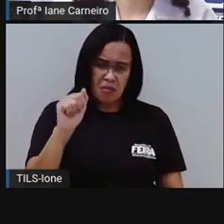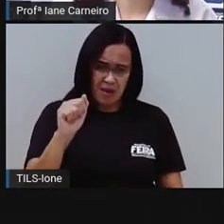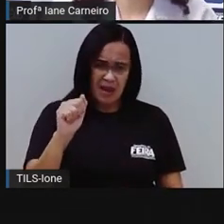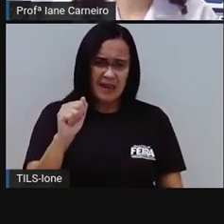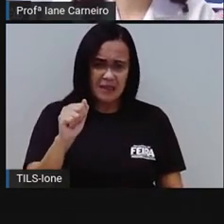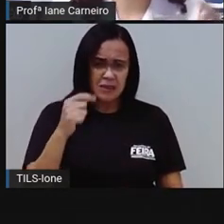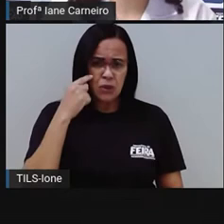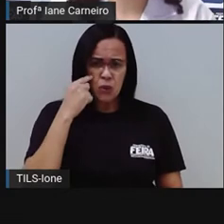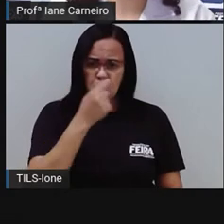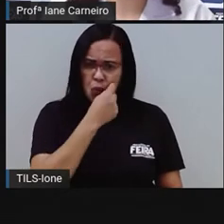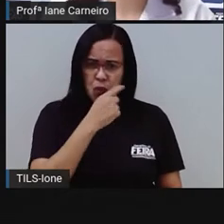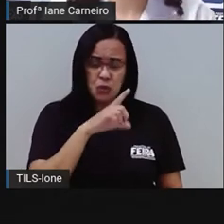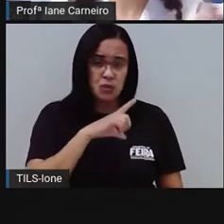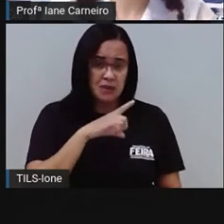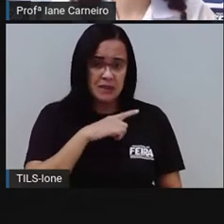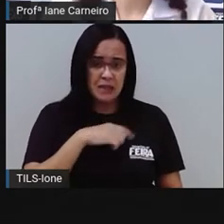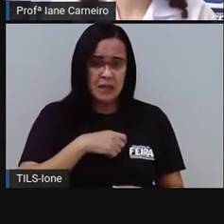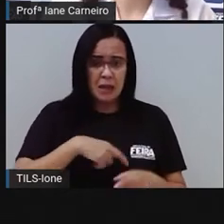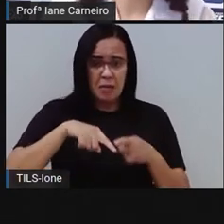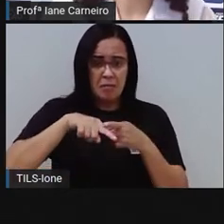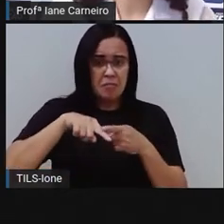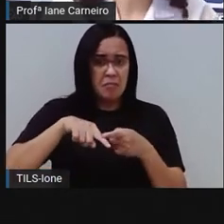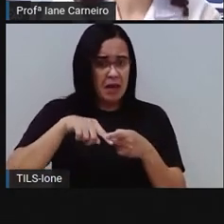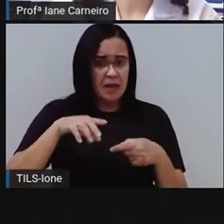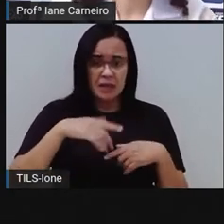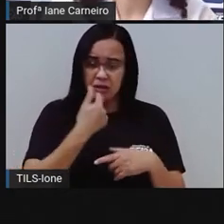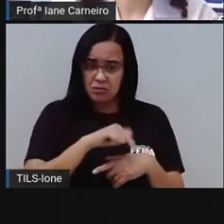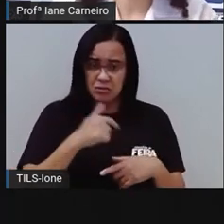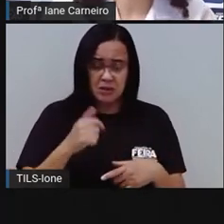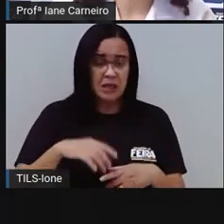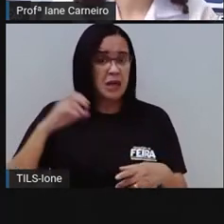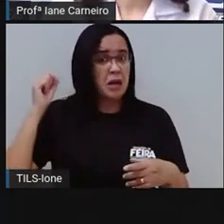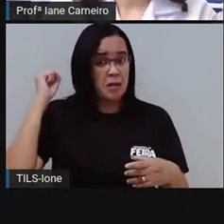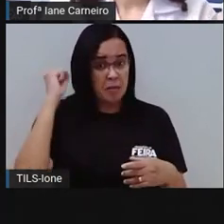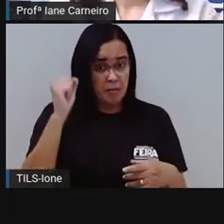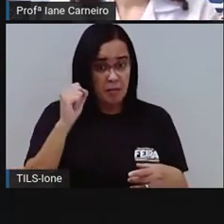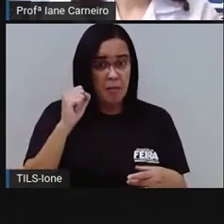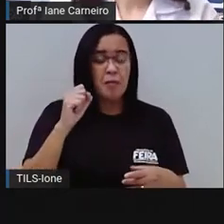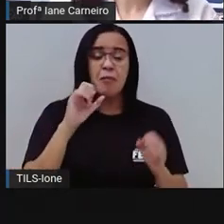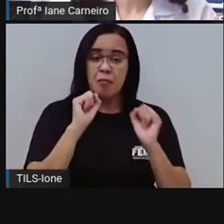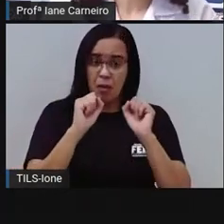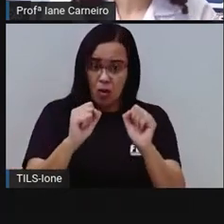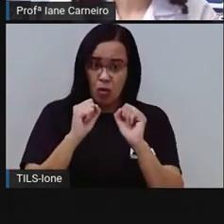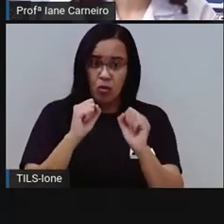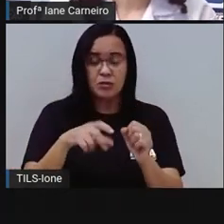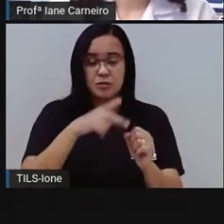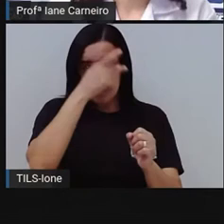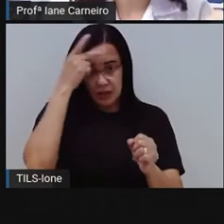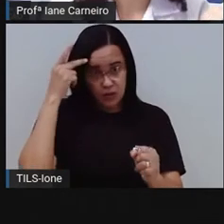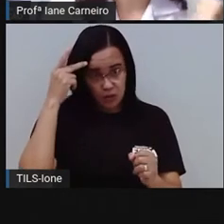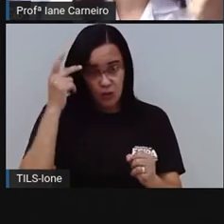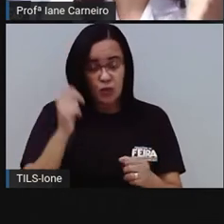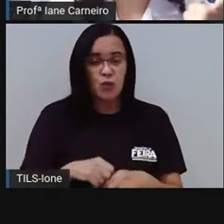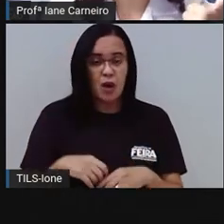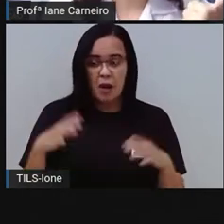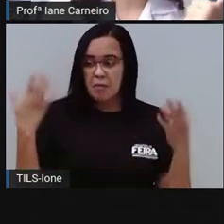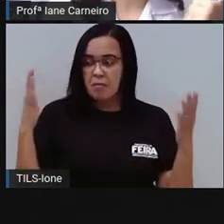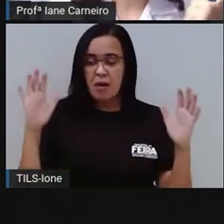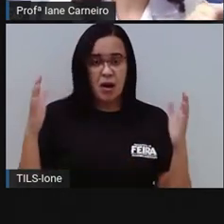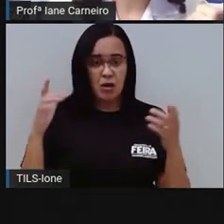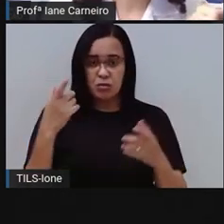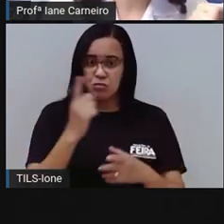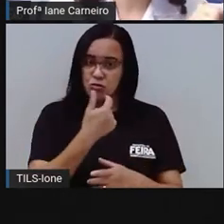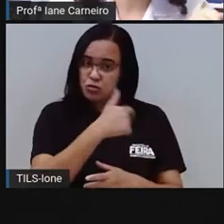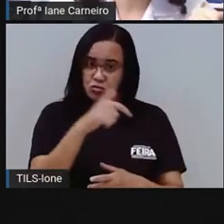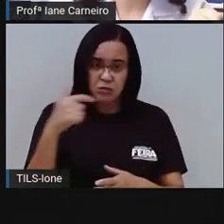olhos, não tem pernas. Mata a gente, infelizmente, né? A gente tem que ter cuidado. Não tem mãos. Bota ovos. Vocês sabiam disso